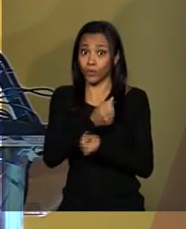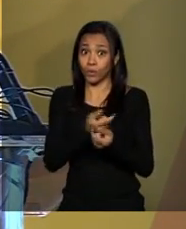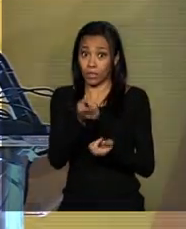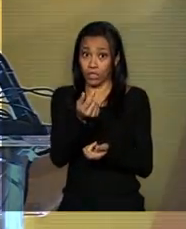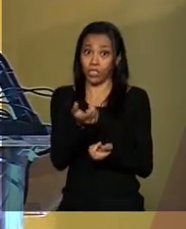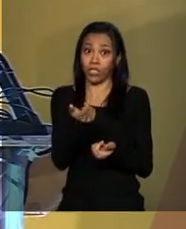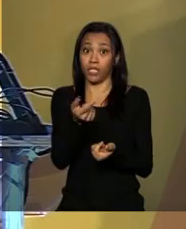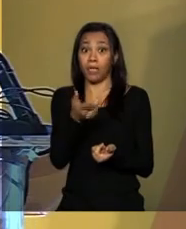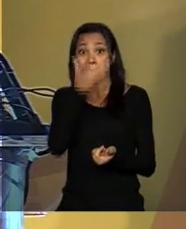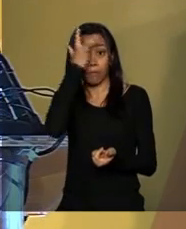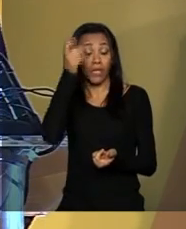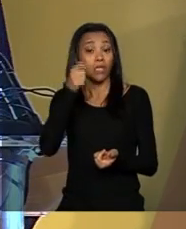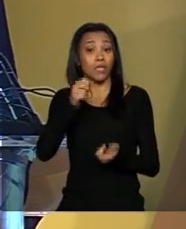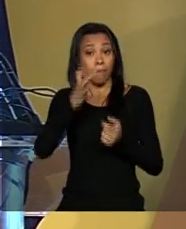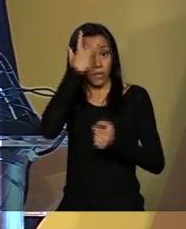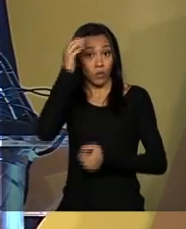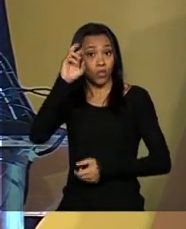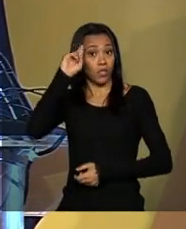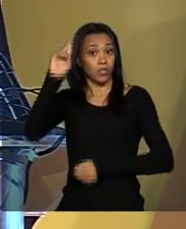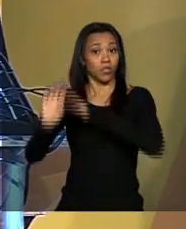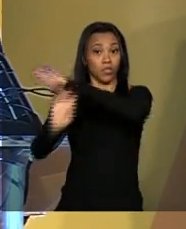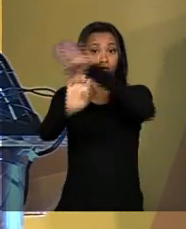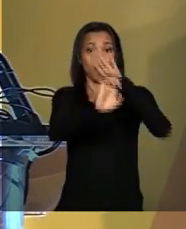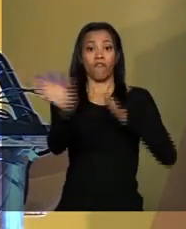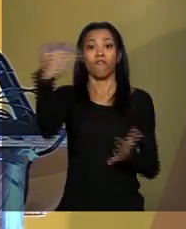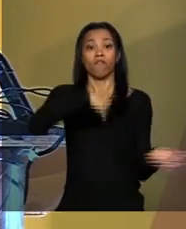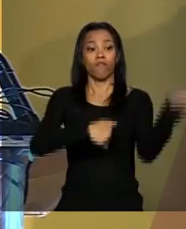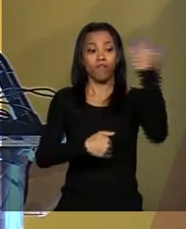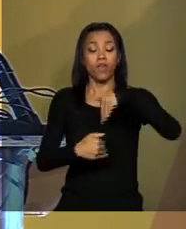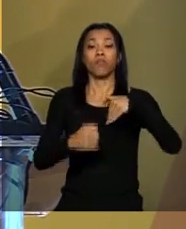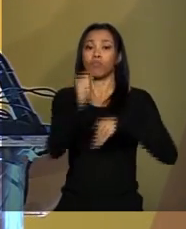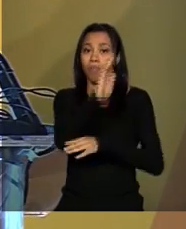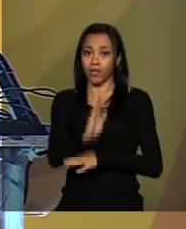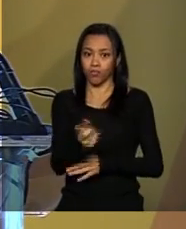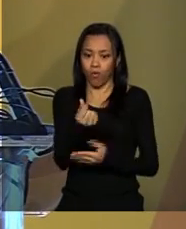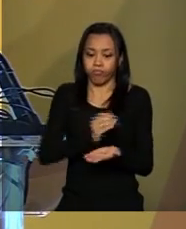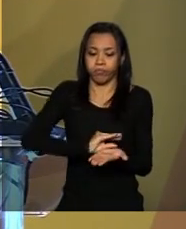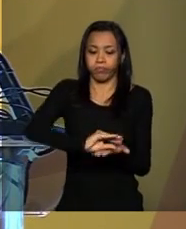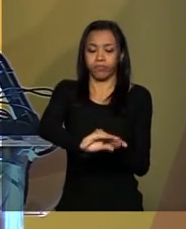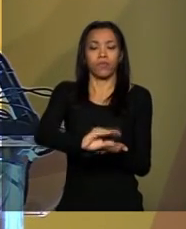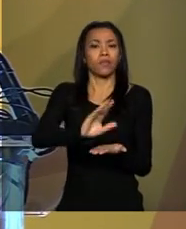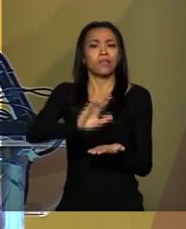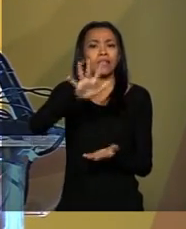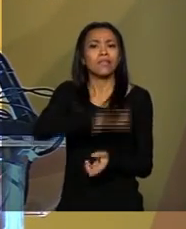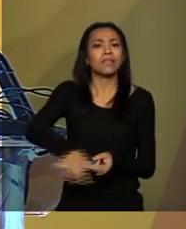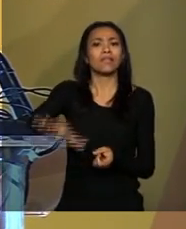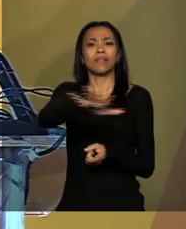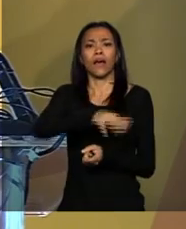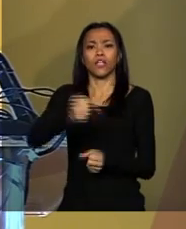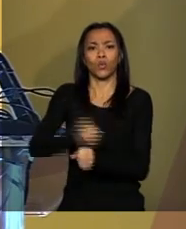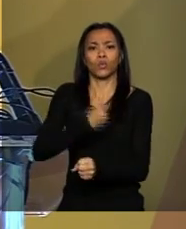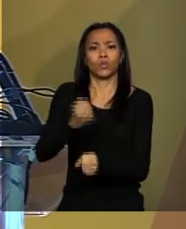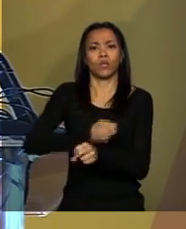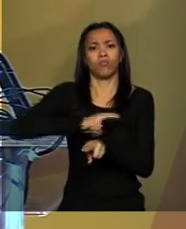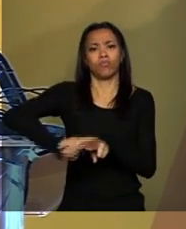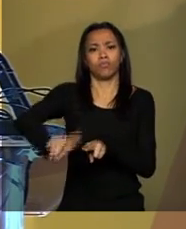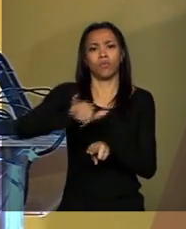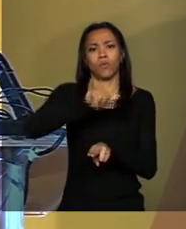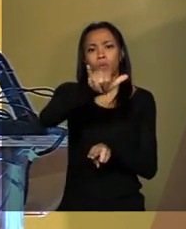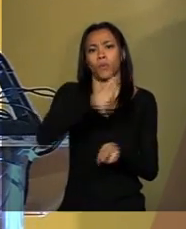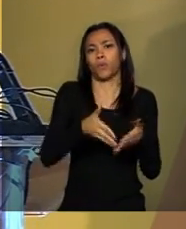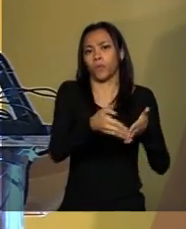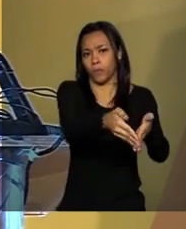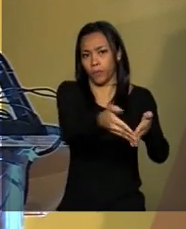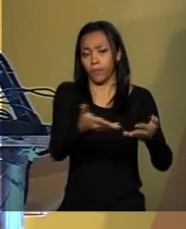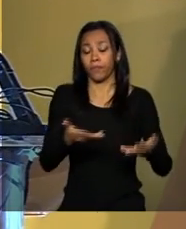Brasil, especialmente na área de infraestrutura. Estamos numa fase de construção das